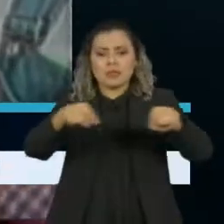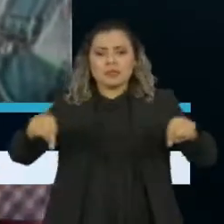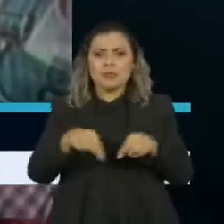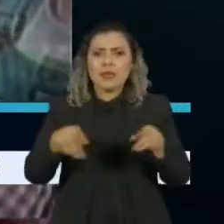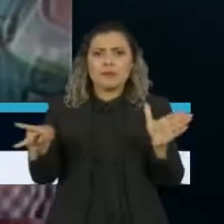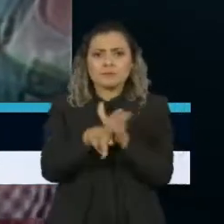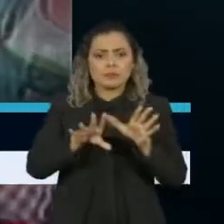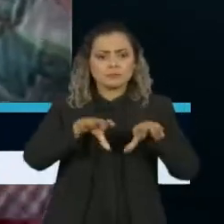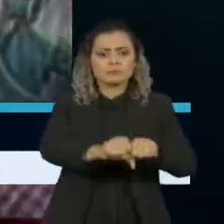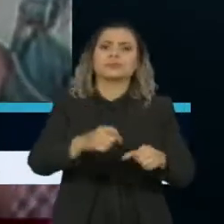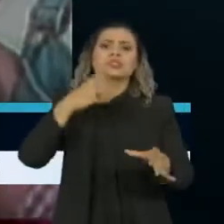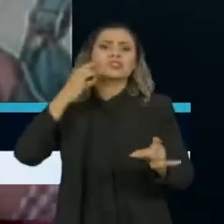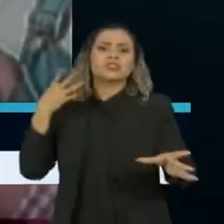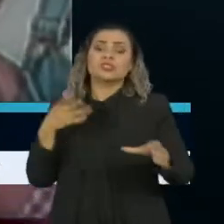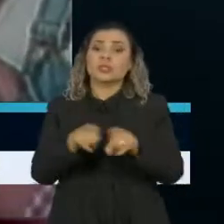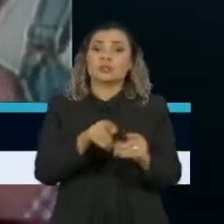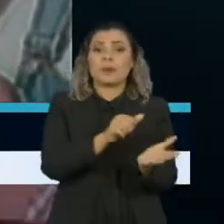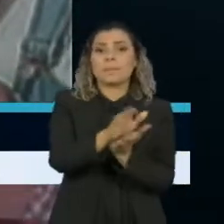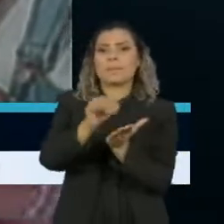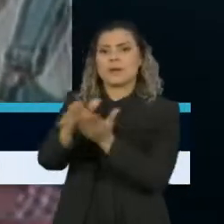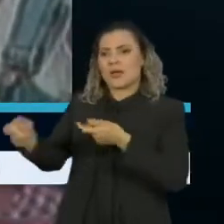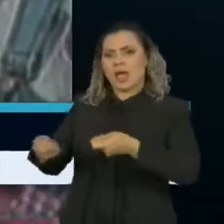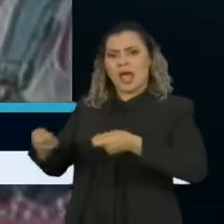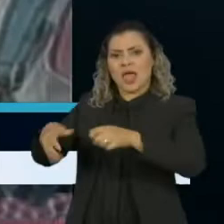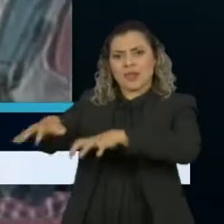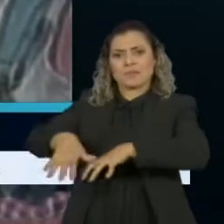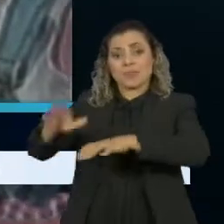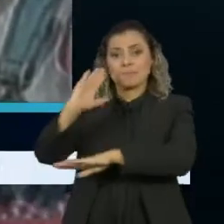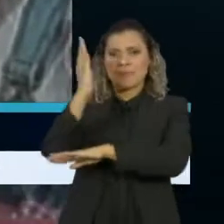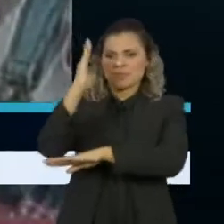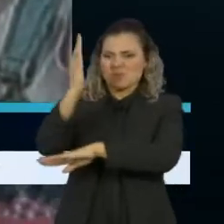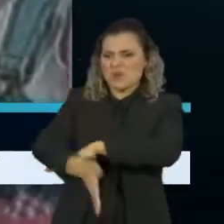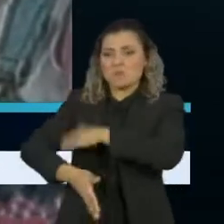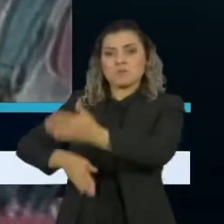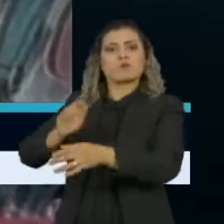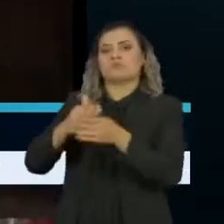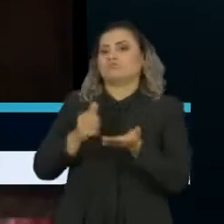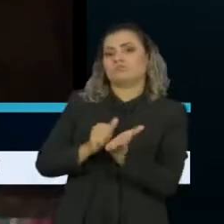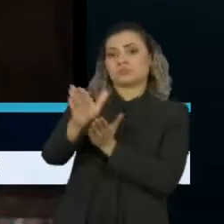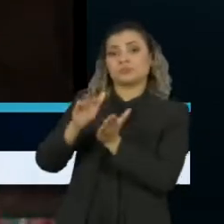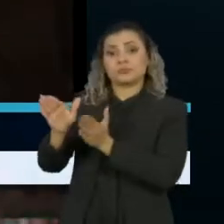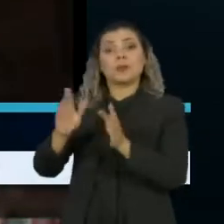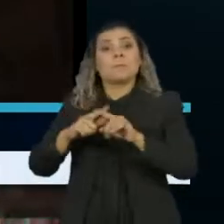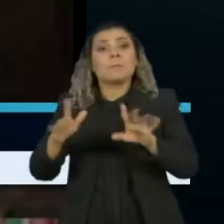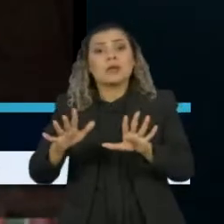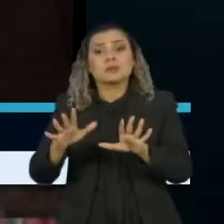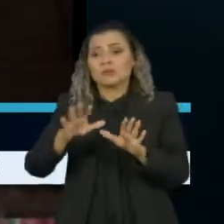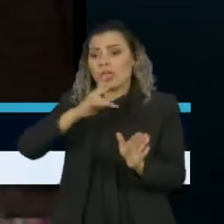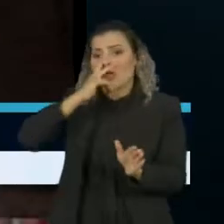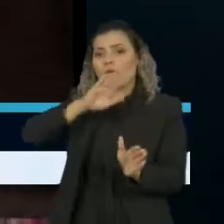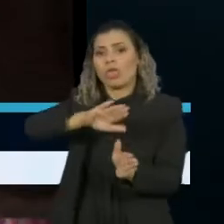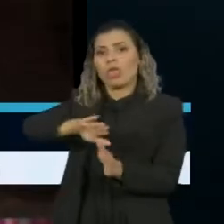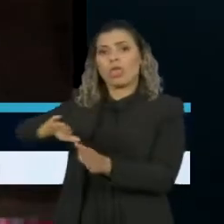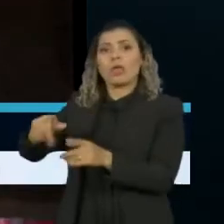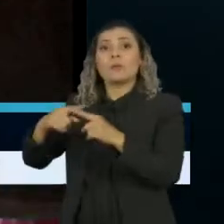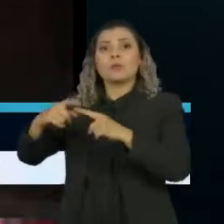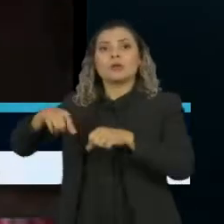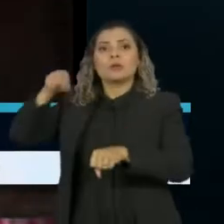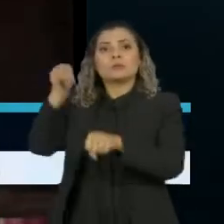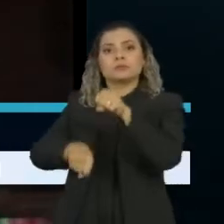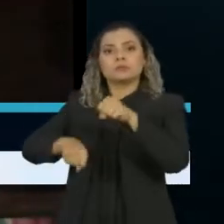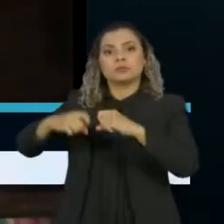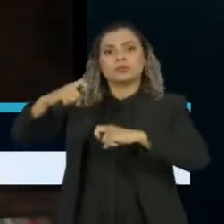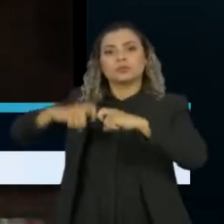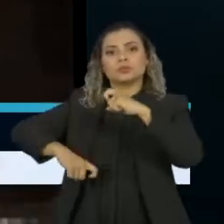terras indígenas e a expulsão de garimpeiros e madeireiros, mas caiu no esquecimento após ter sido condenado por estupro de uma